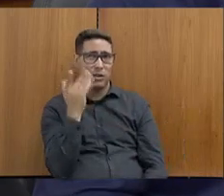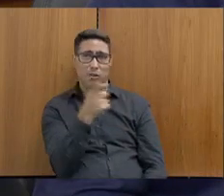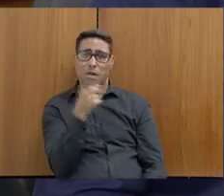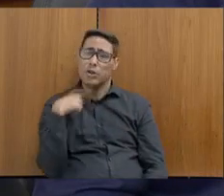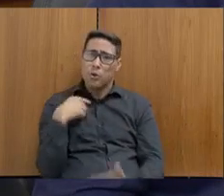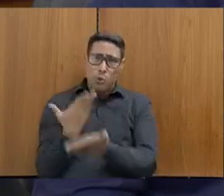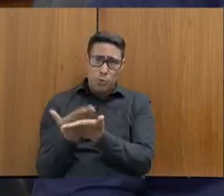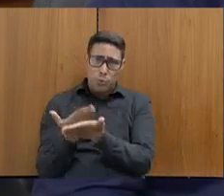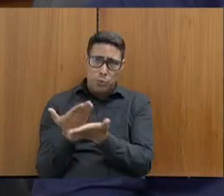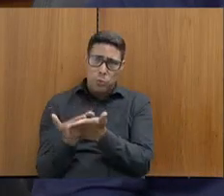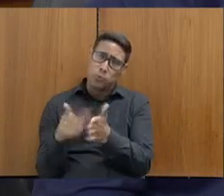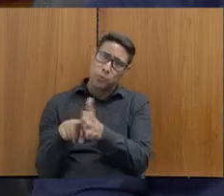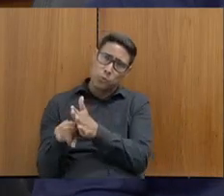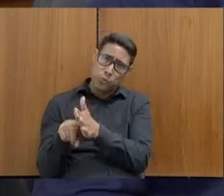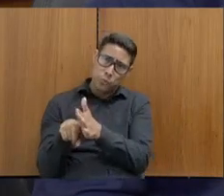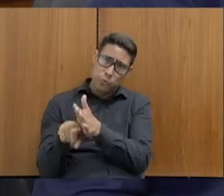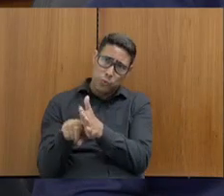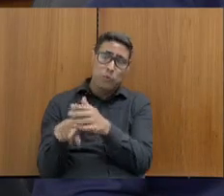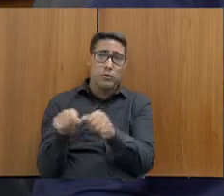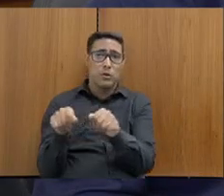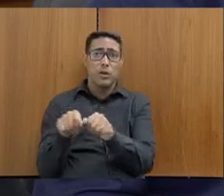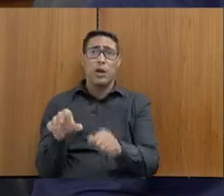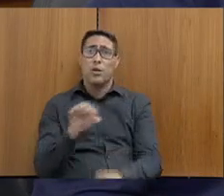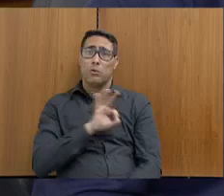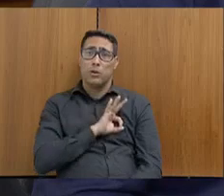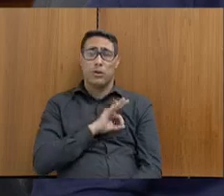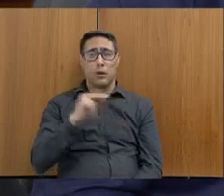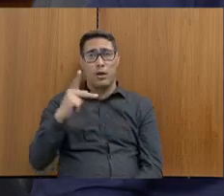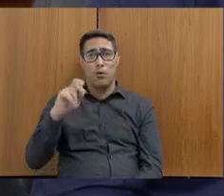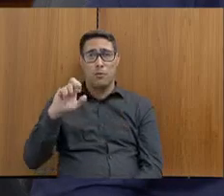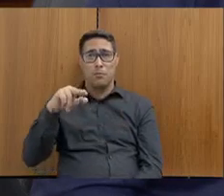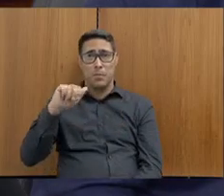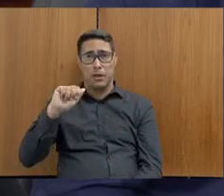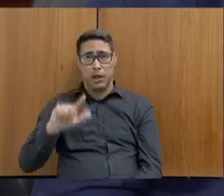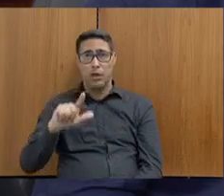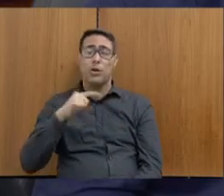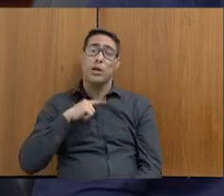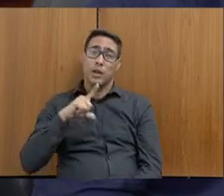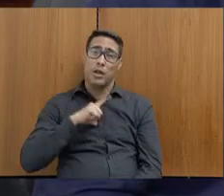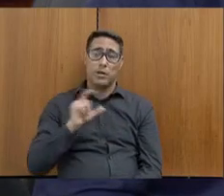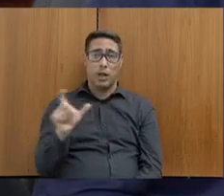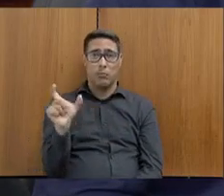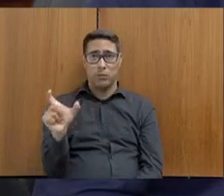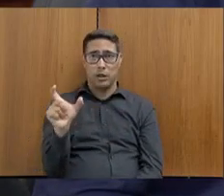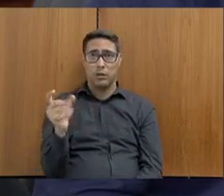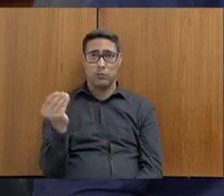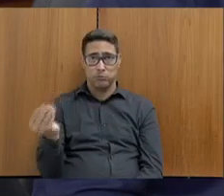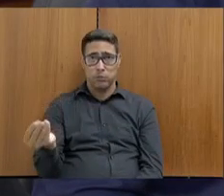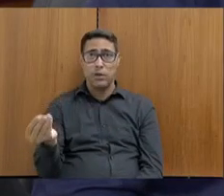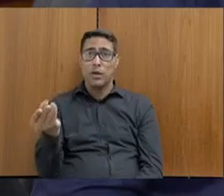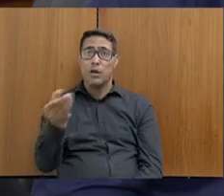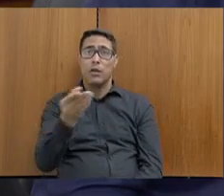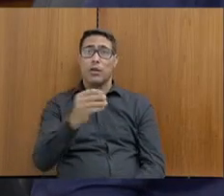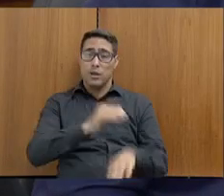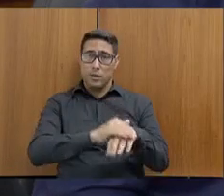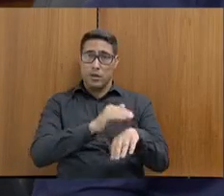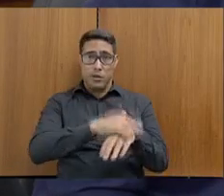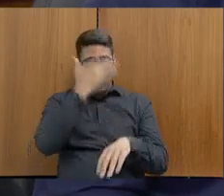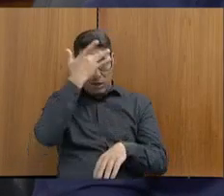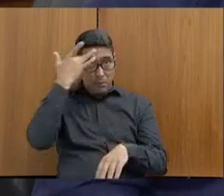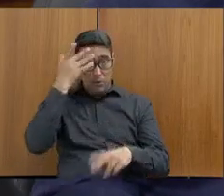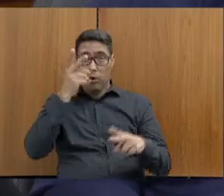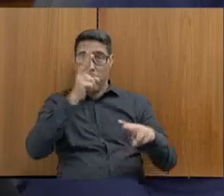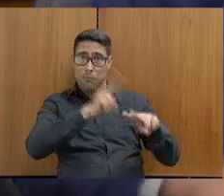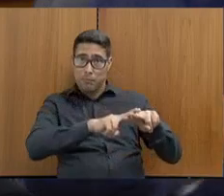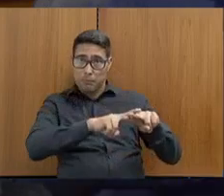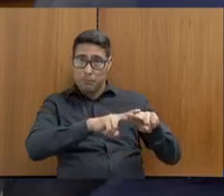desde o começo da secretaria para que o policial penal possa ter o seu vale, o seu ticket de alimentação e o preso tenha só a marmita. Essa é ideia